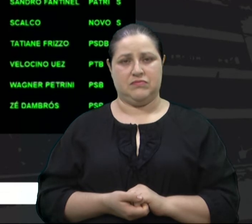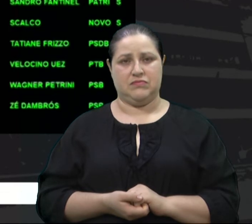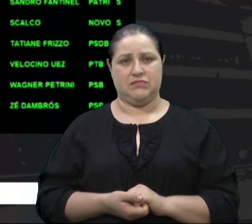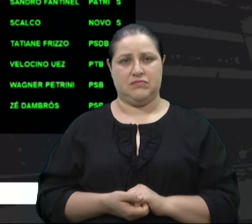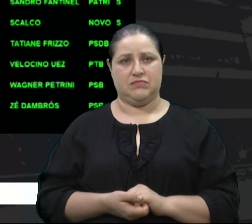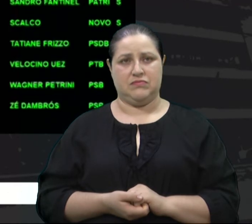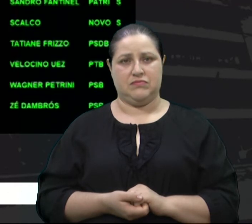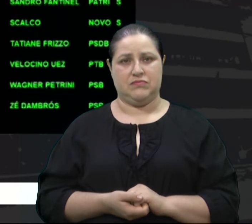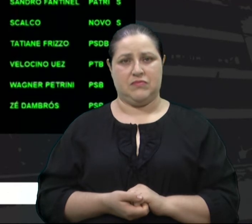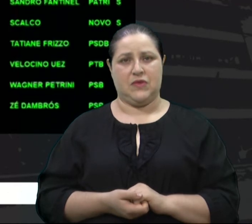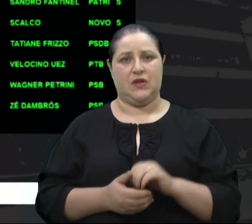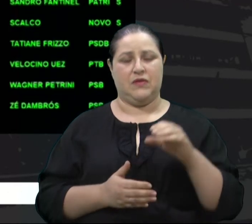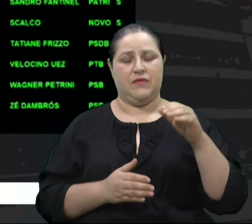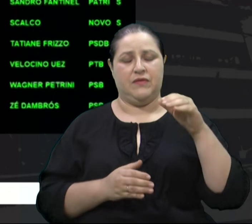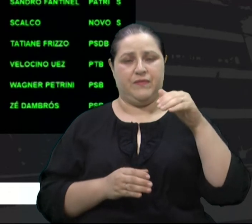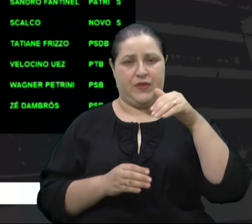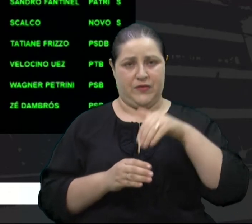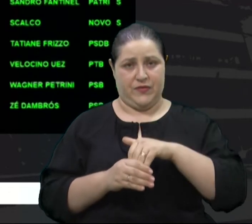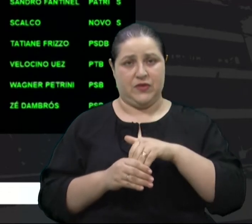Voto sim, presidente.